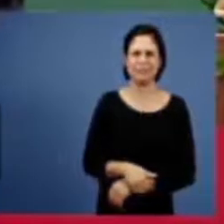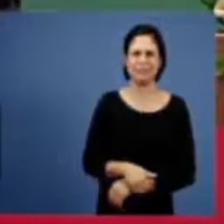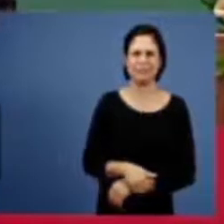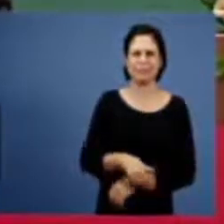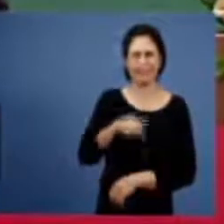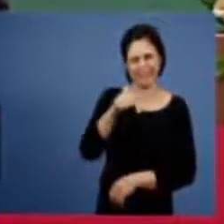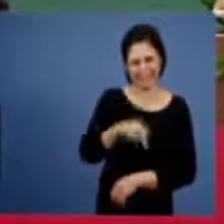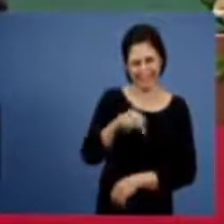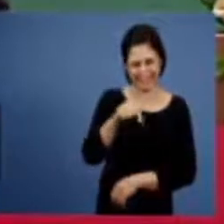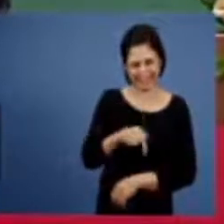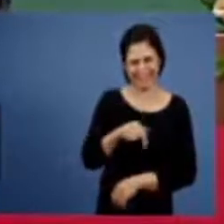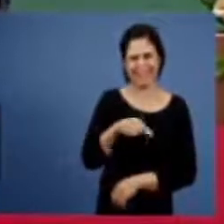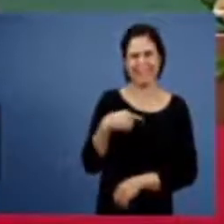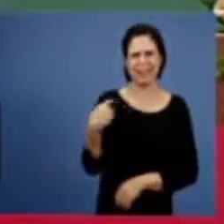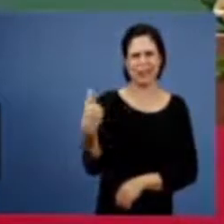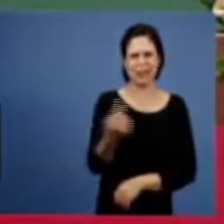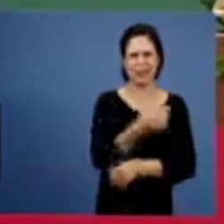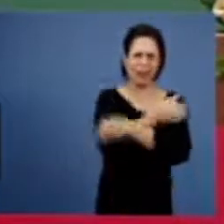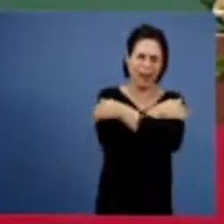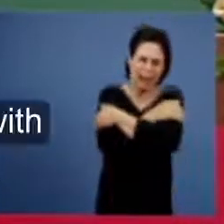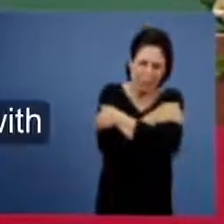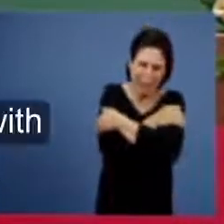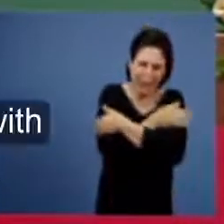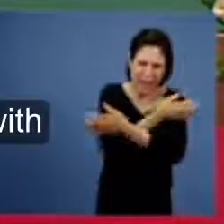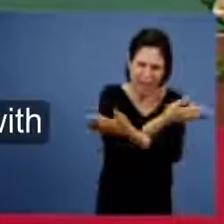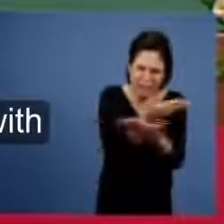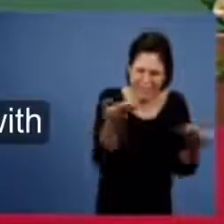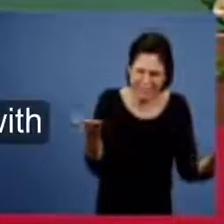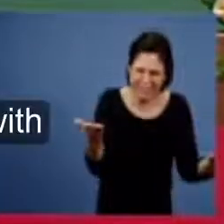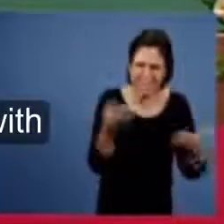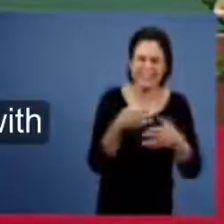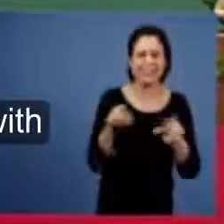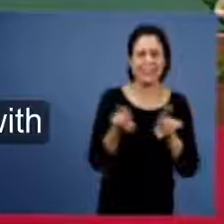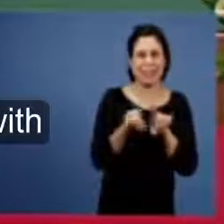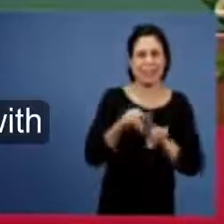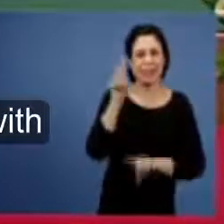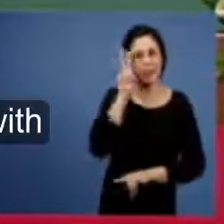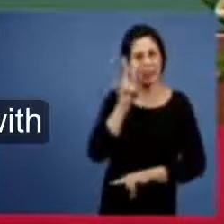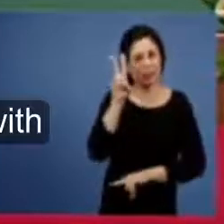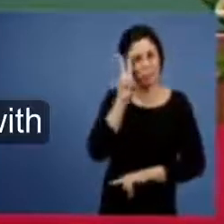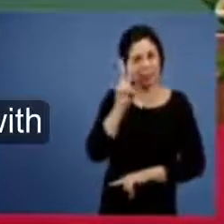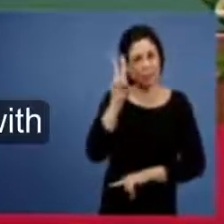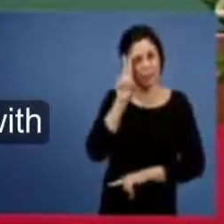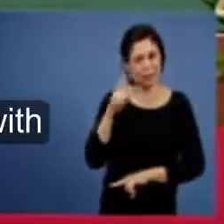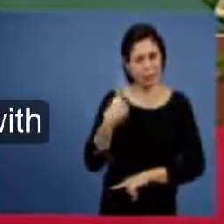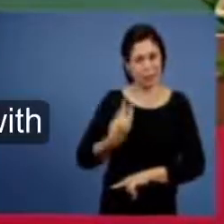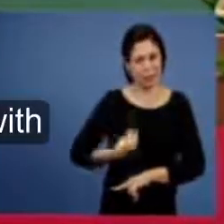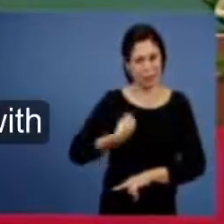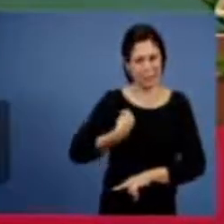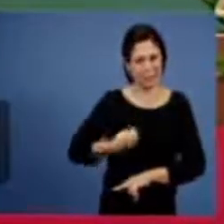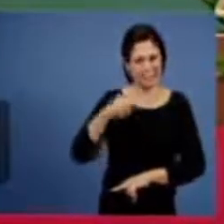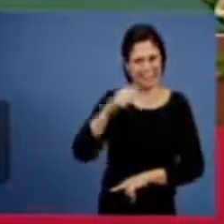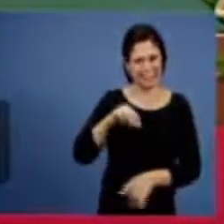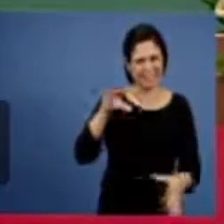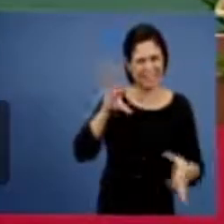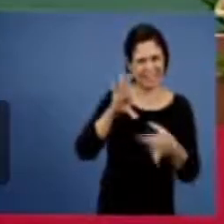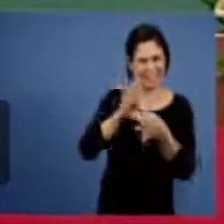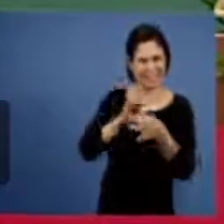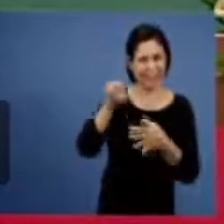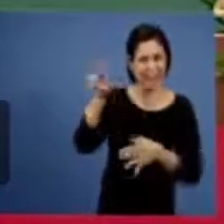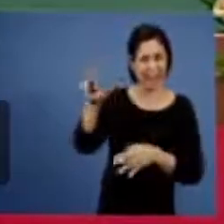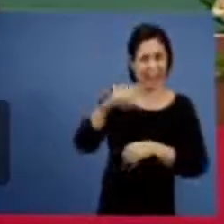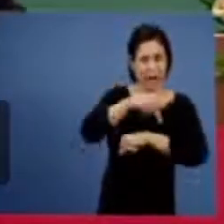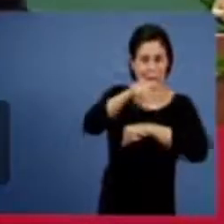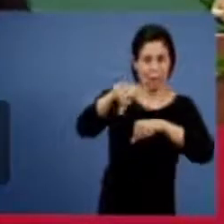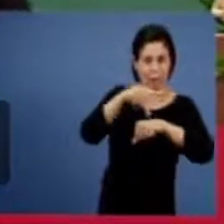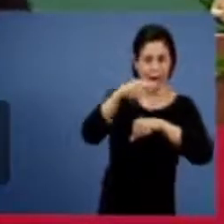estamos enviando o nosso abraço fraternal e agora lembrando aqui que estamos conectados com o Chile